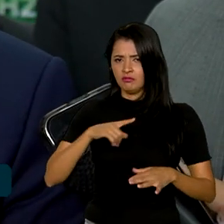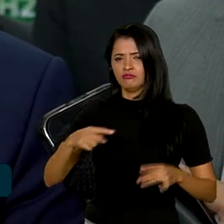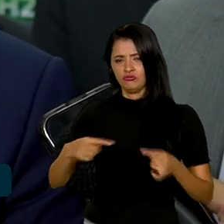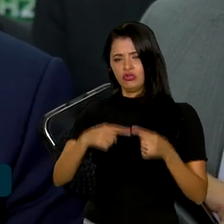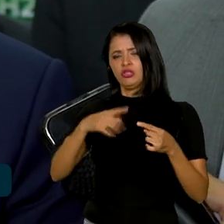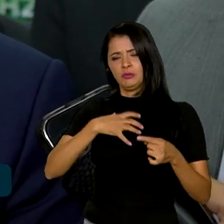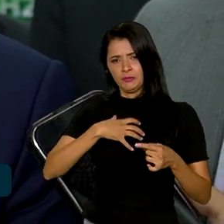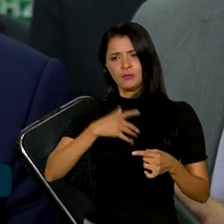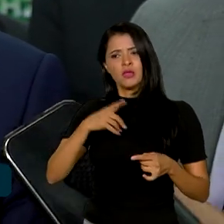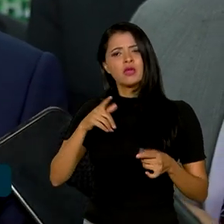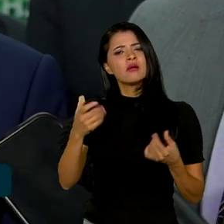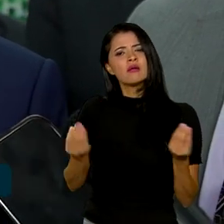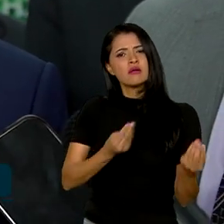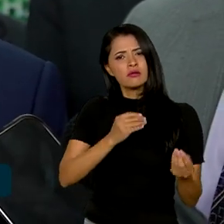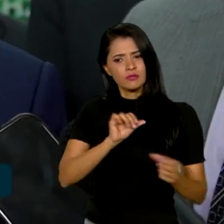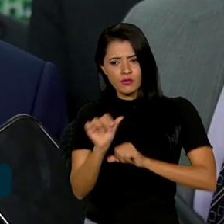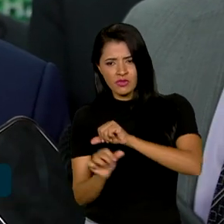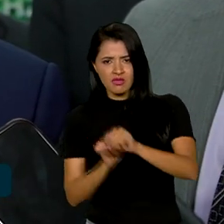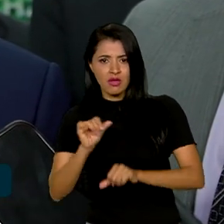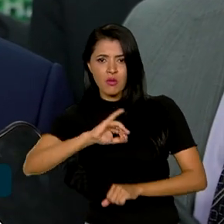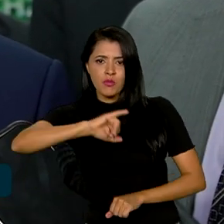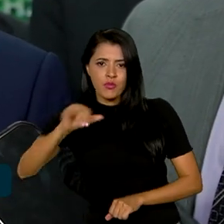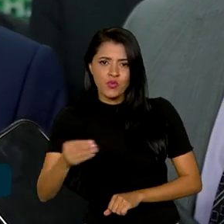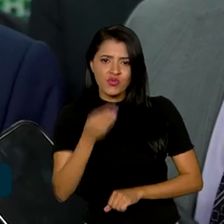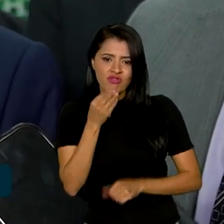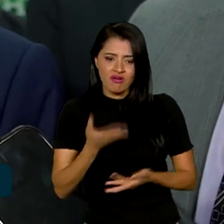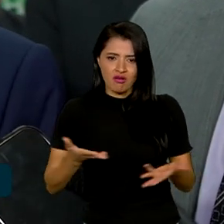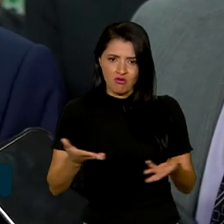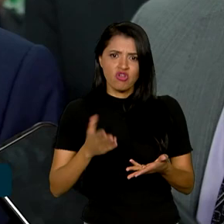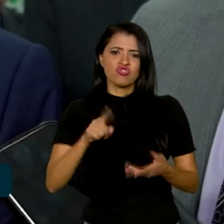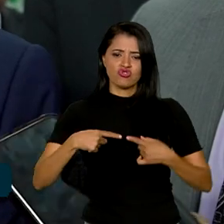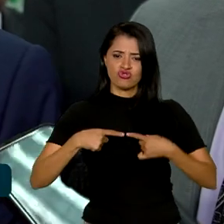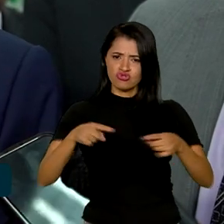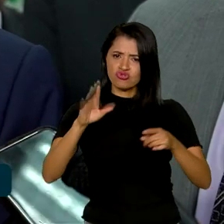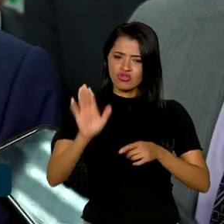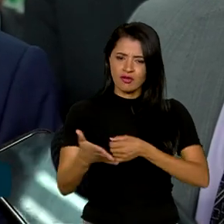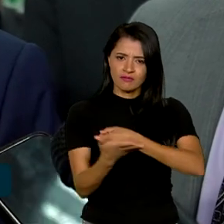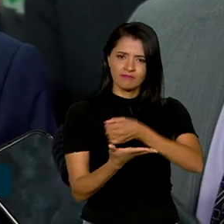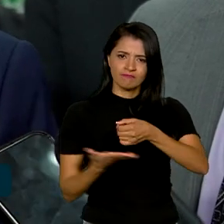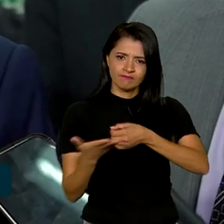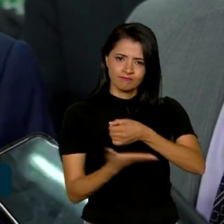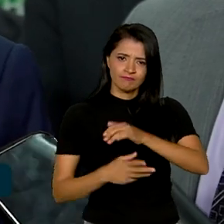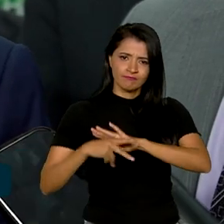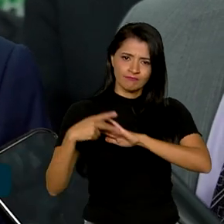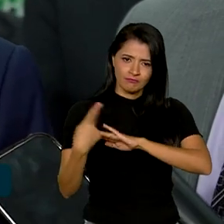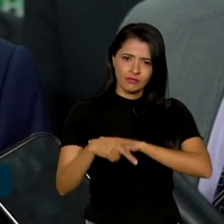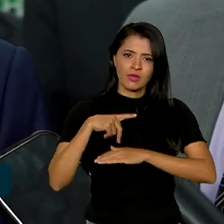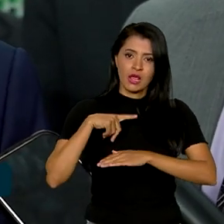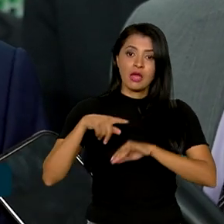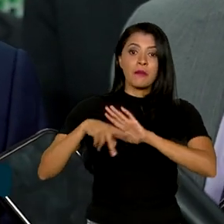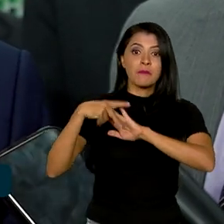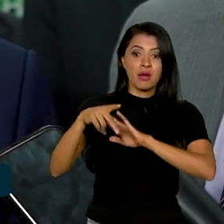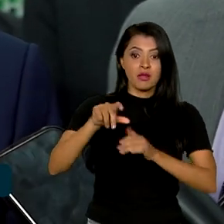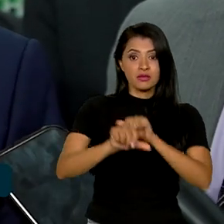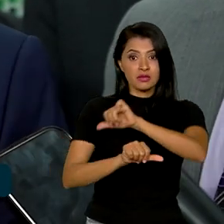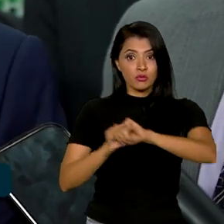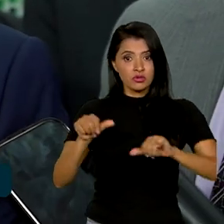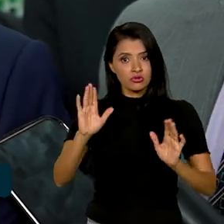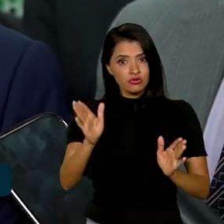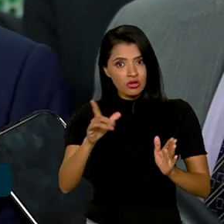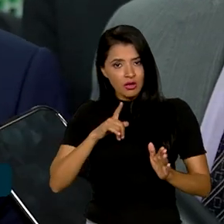nós queremos que transformar essa grande oportunidade, já estamos lançando a base, as bases concretas para essa transição,